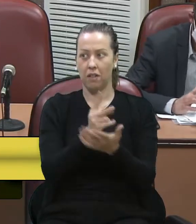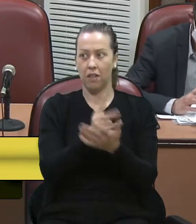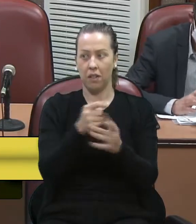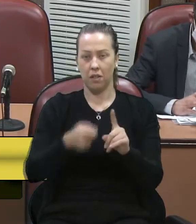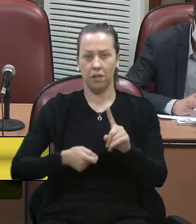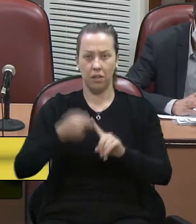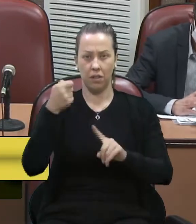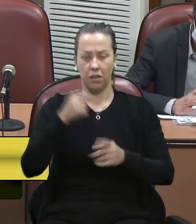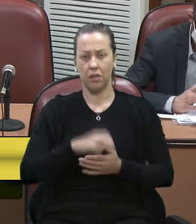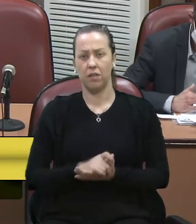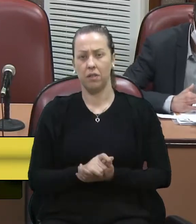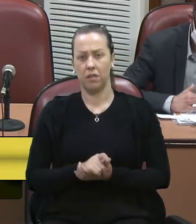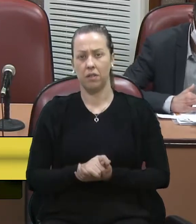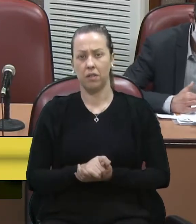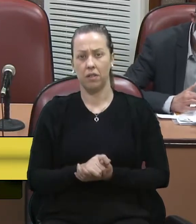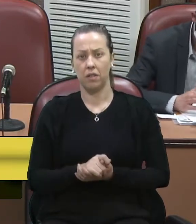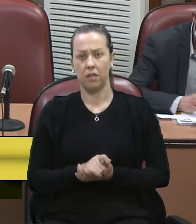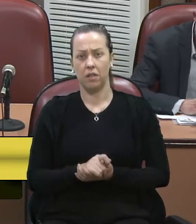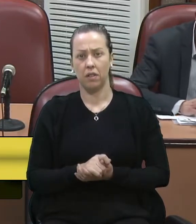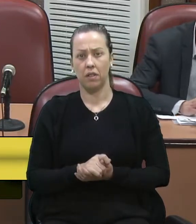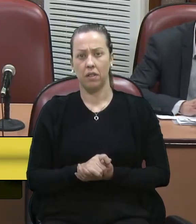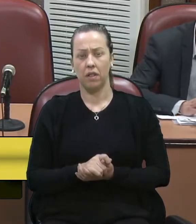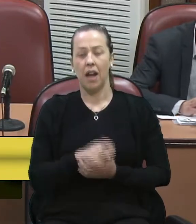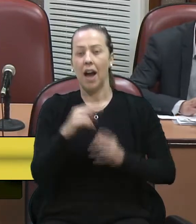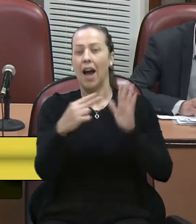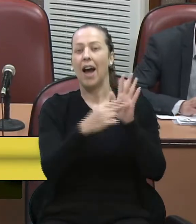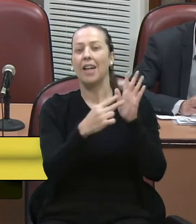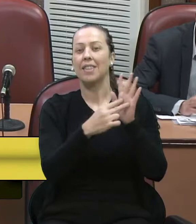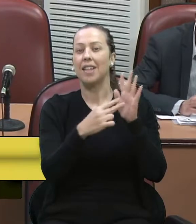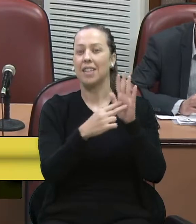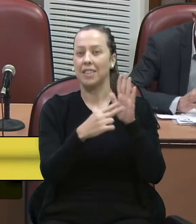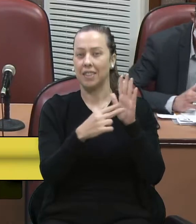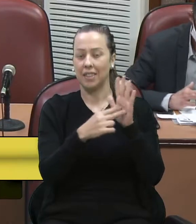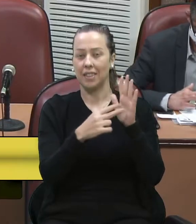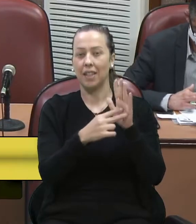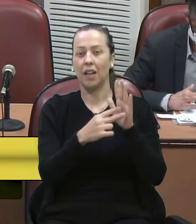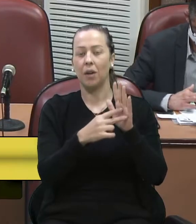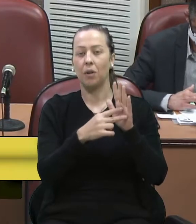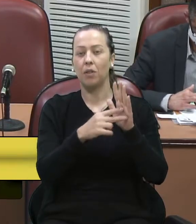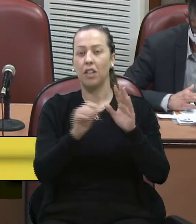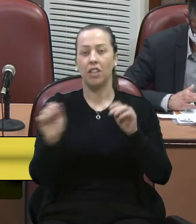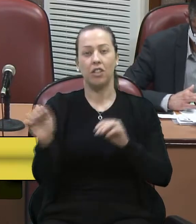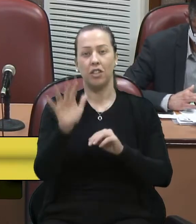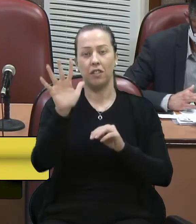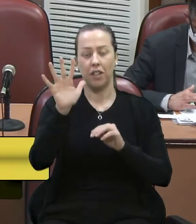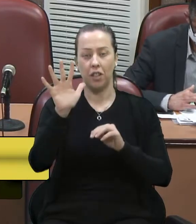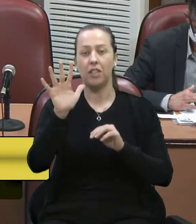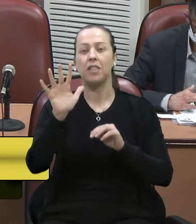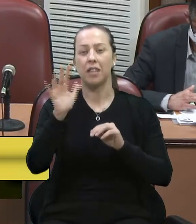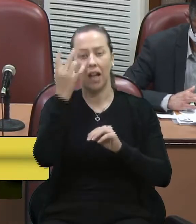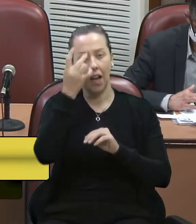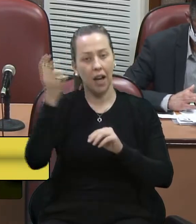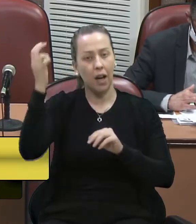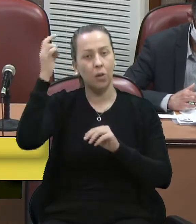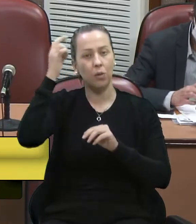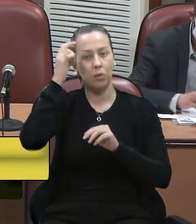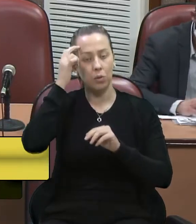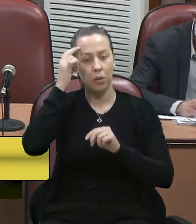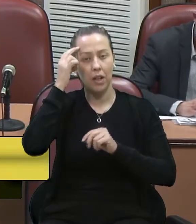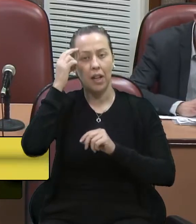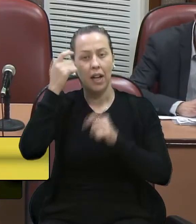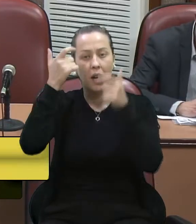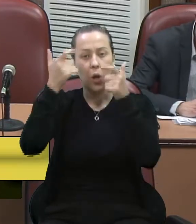é um gesto de chamar a atenção, de prestigiar e valorizar a cultura, as raízes